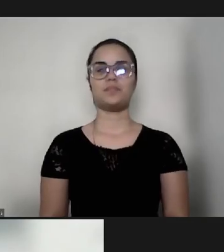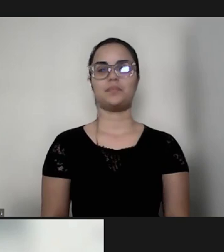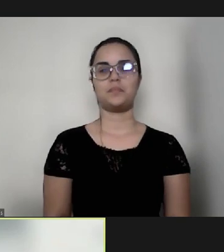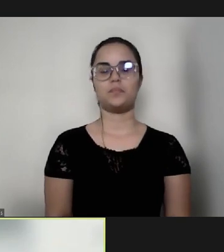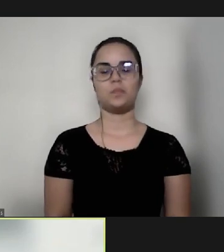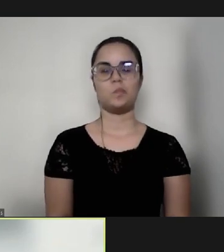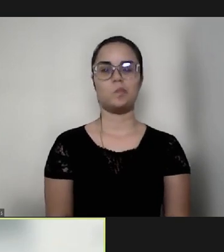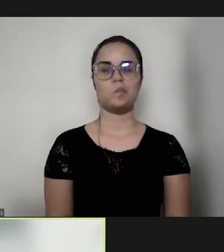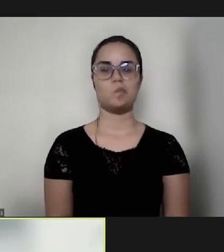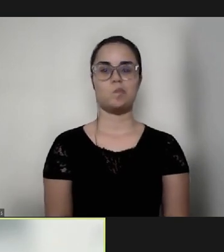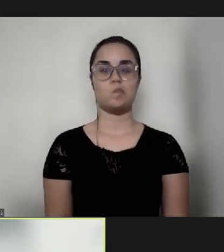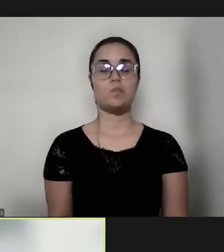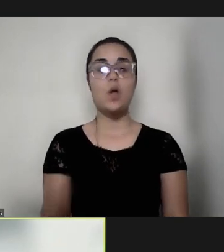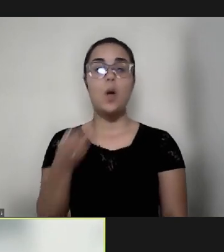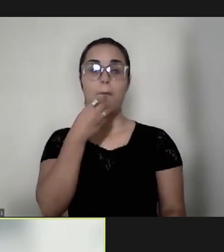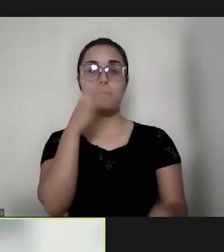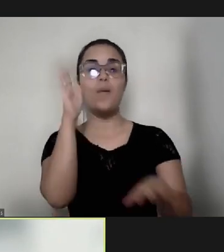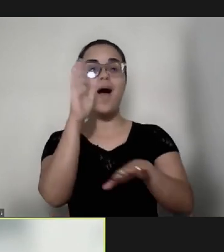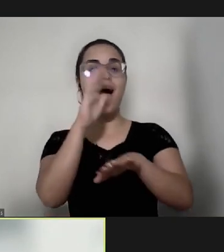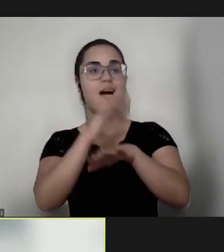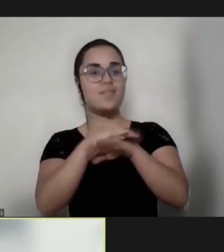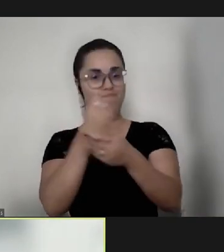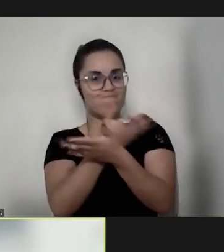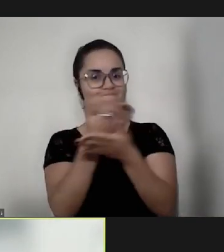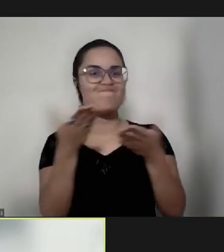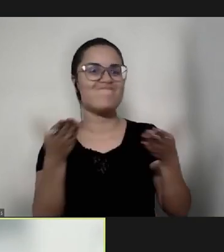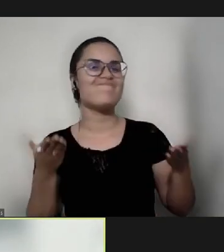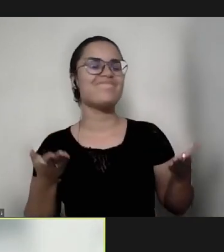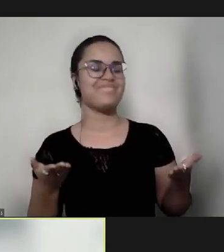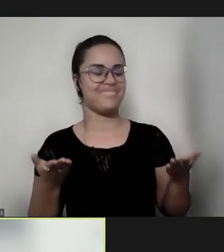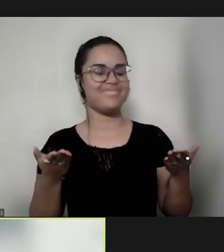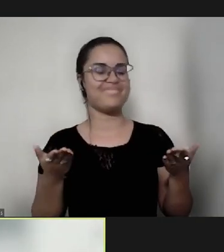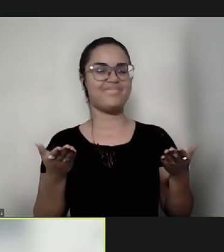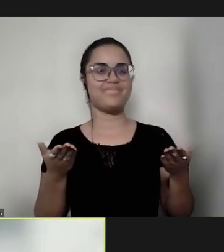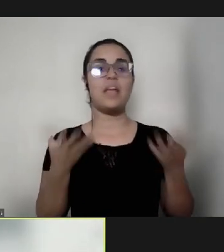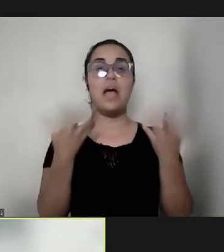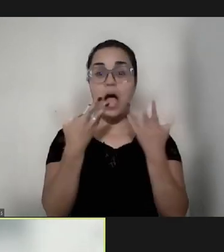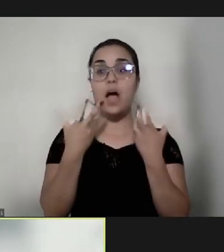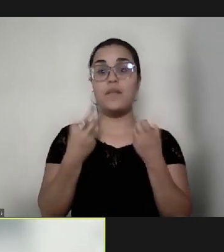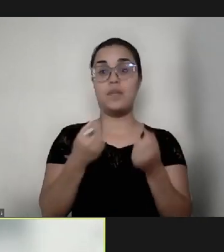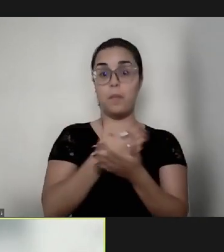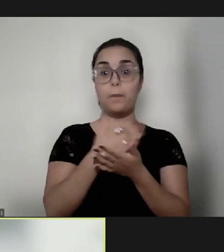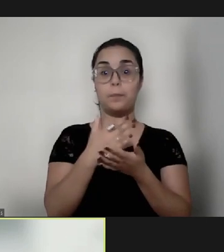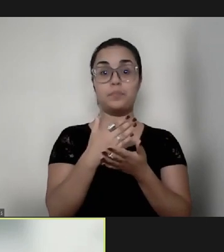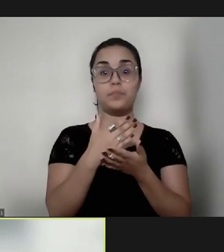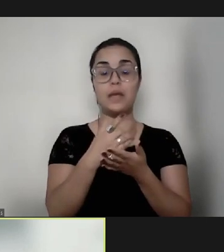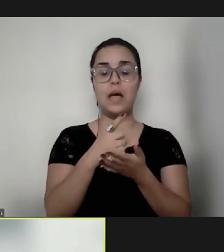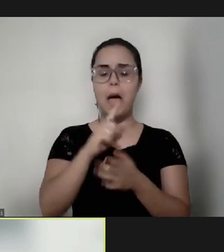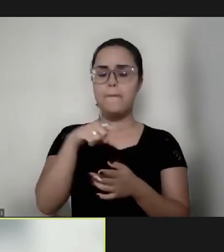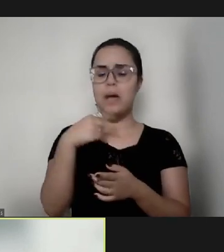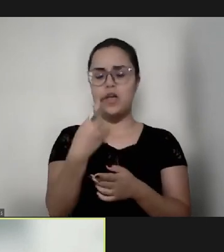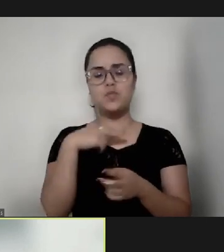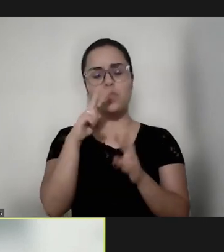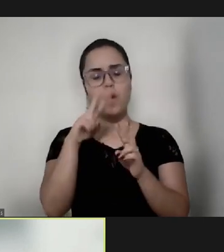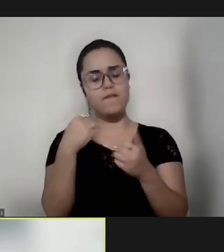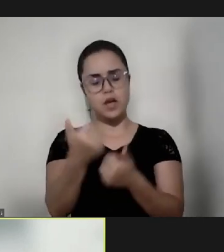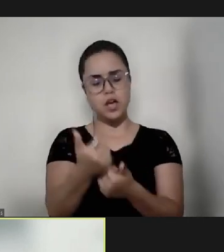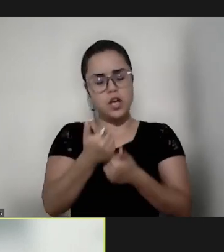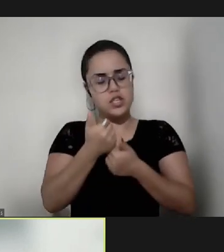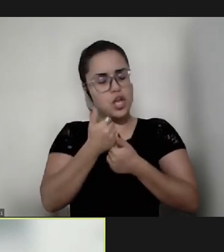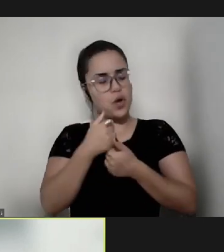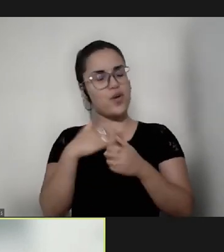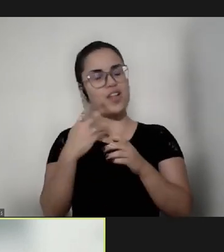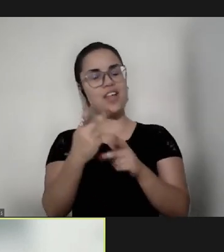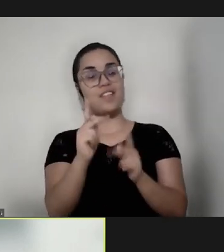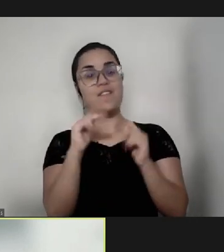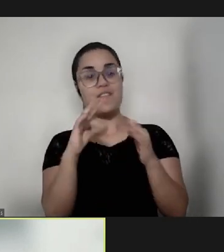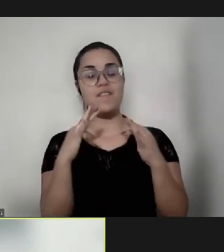Boa tarde a todos e a todas. Vamos dar início a mais um ciclo de acolhimento parental com